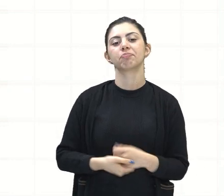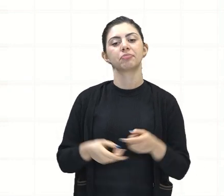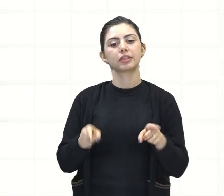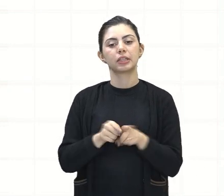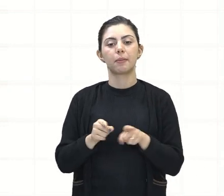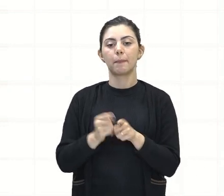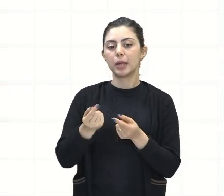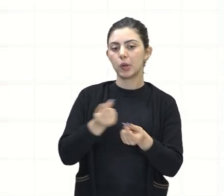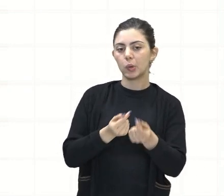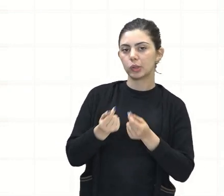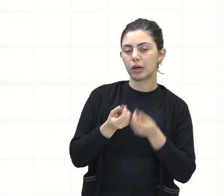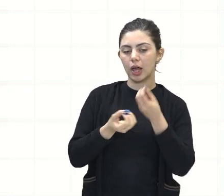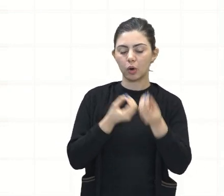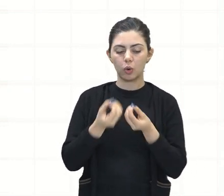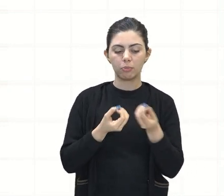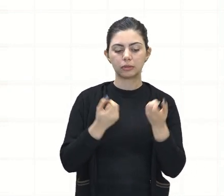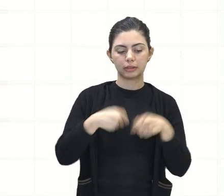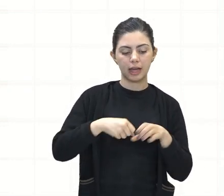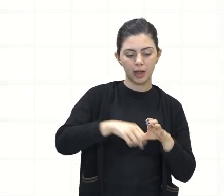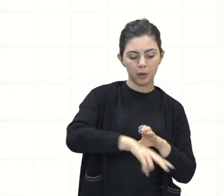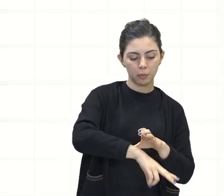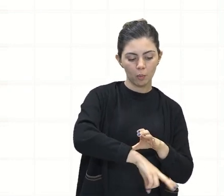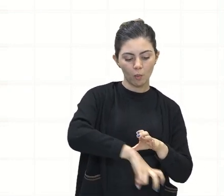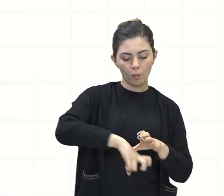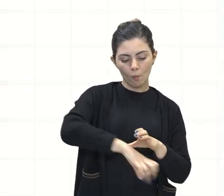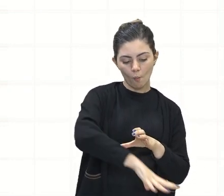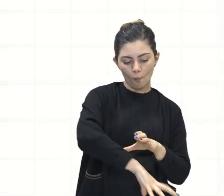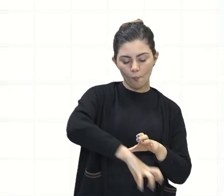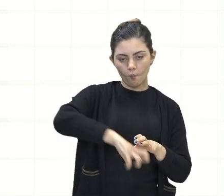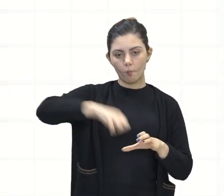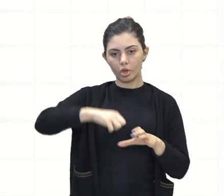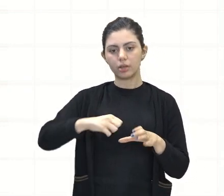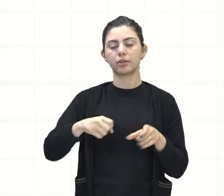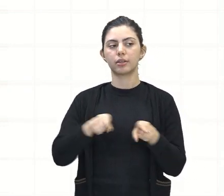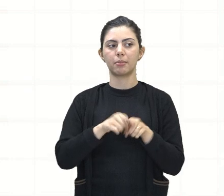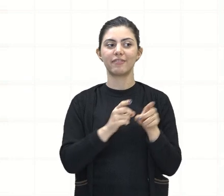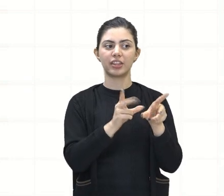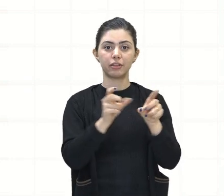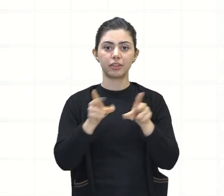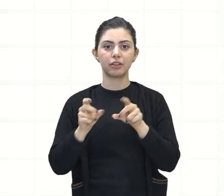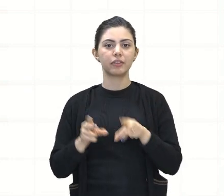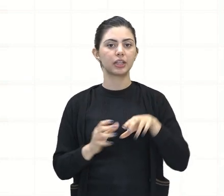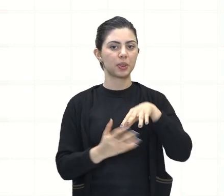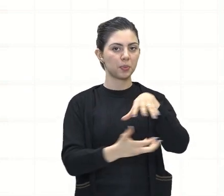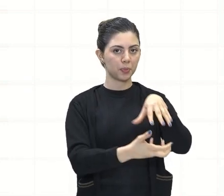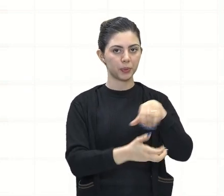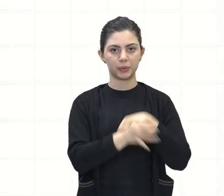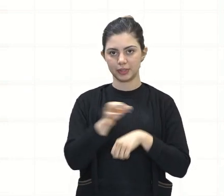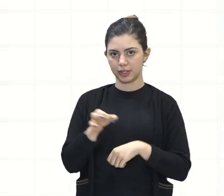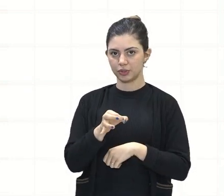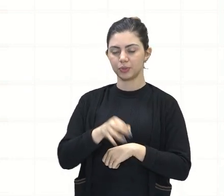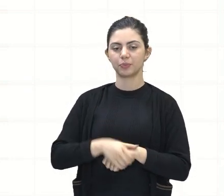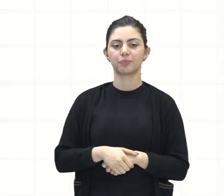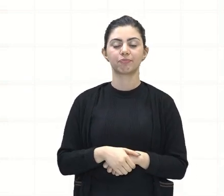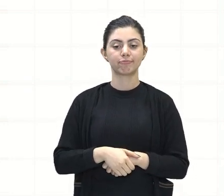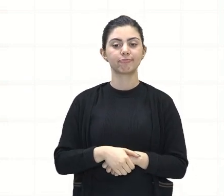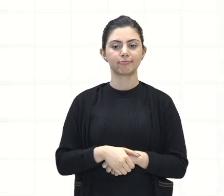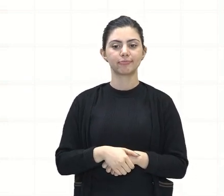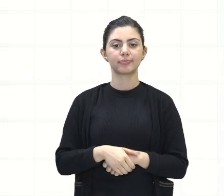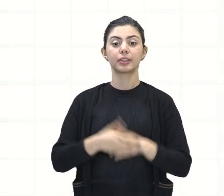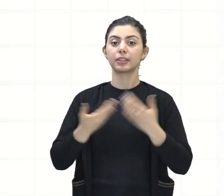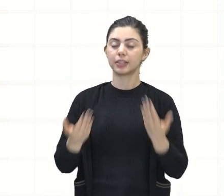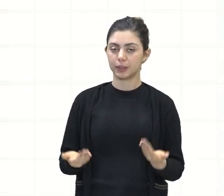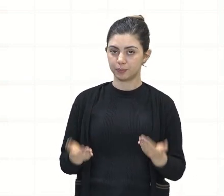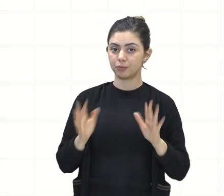ali os níveis de produção e distribuição deste recurso também pelo mundo, certo? Bem, saindo da